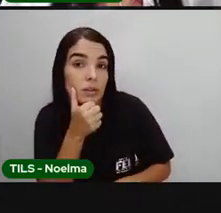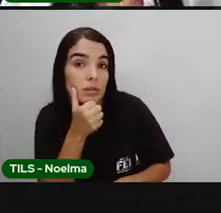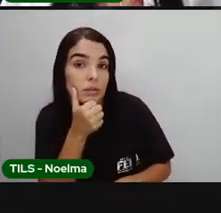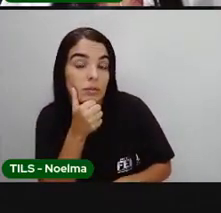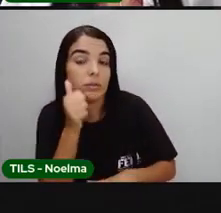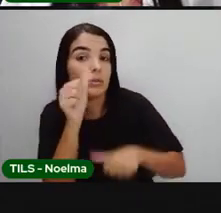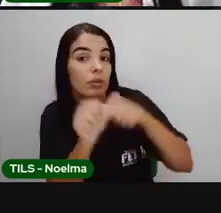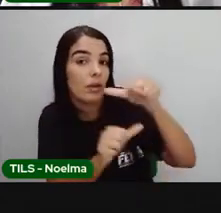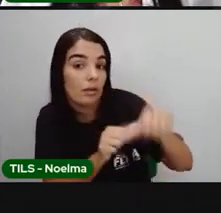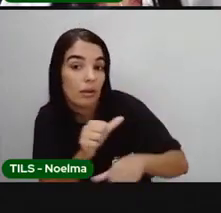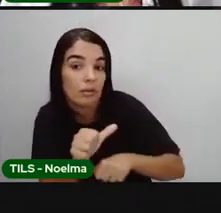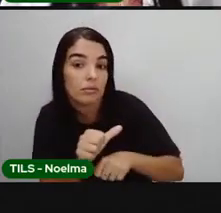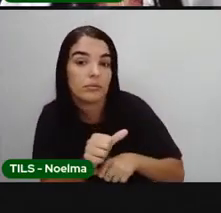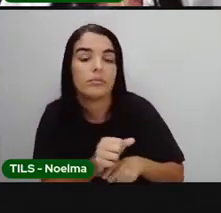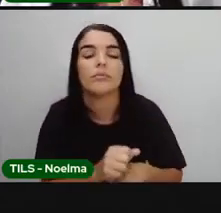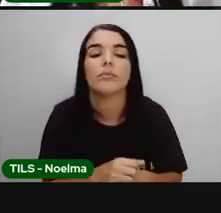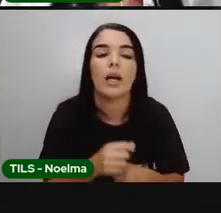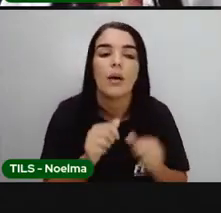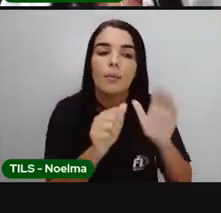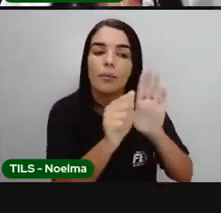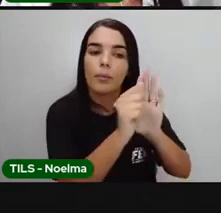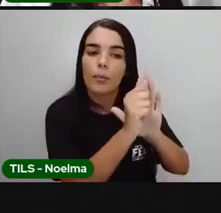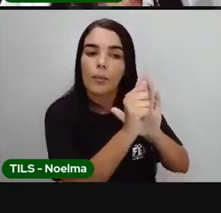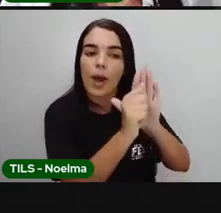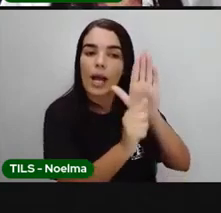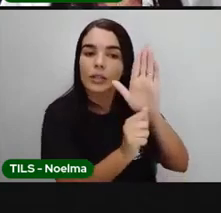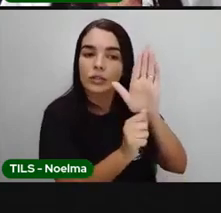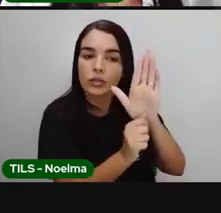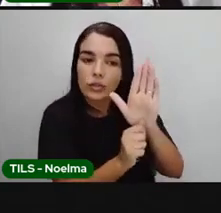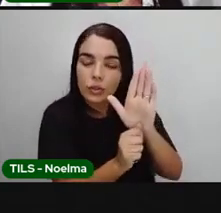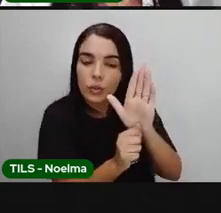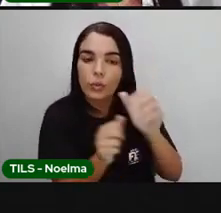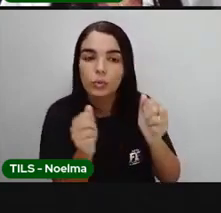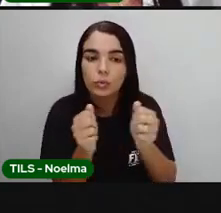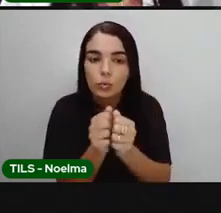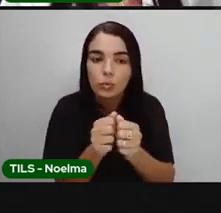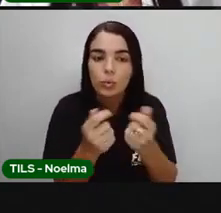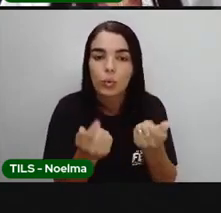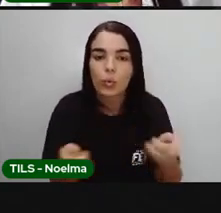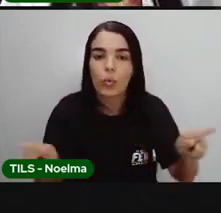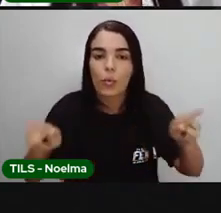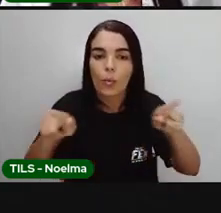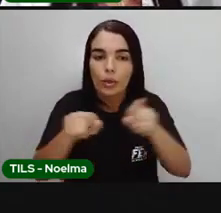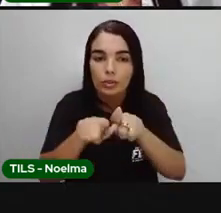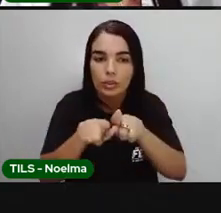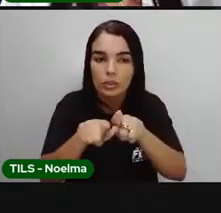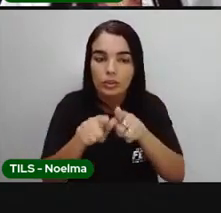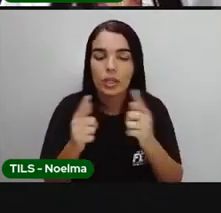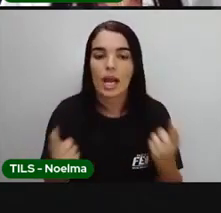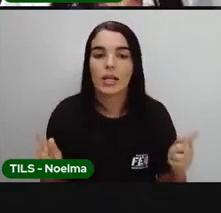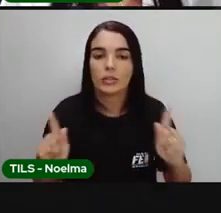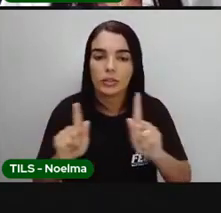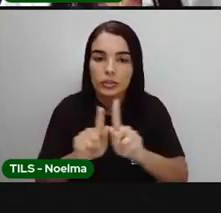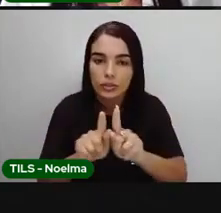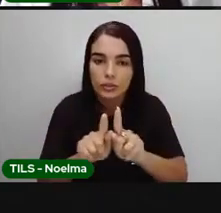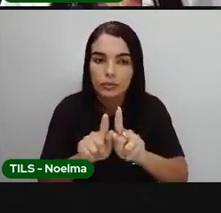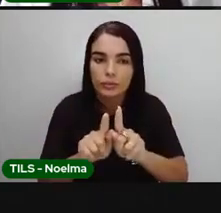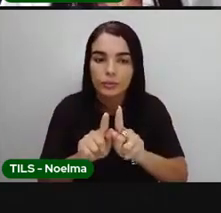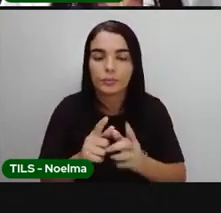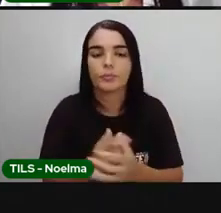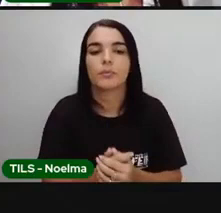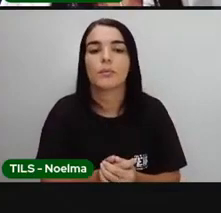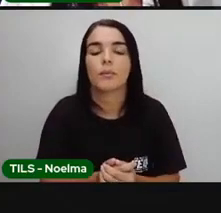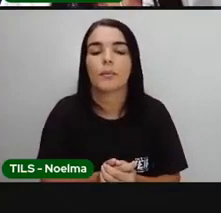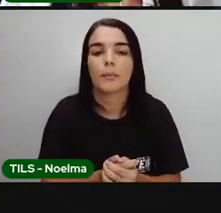fazem referência ao substantivo, que é o artigo e o adjetivo, elas também devem ser alteradas. Então, como vai